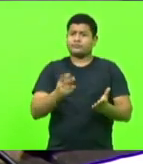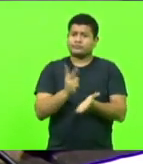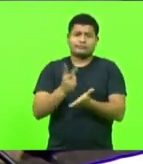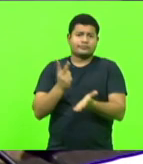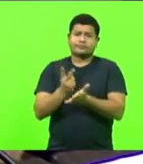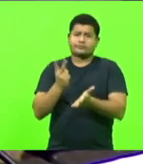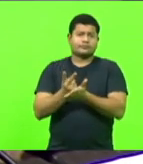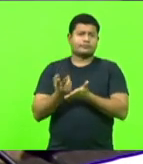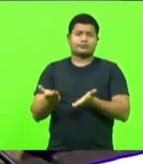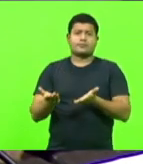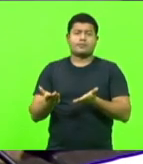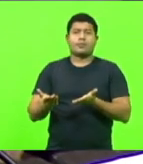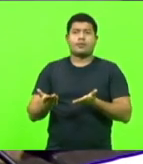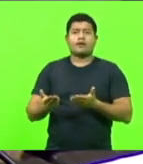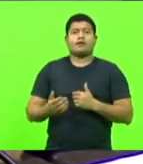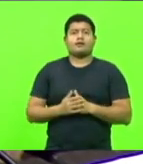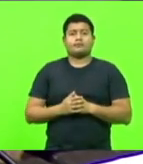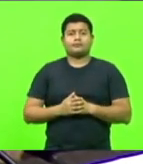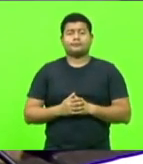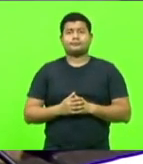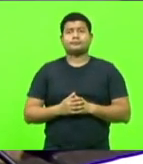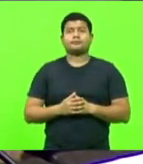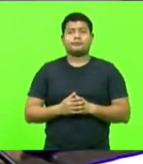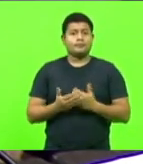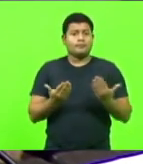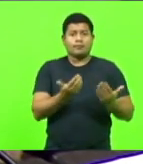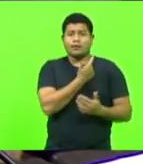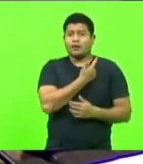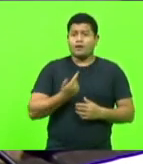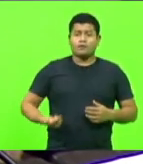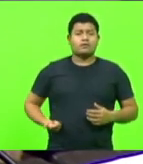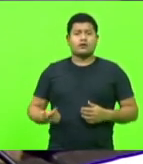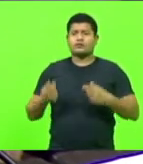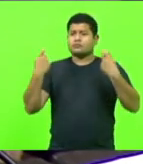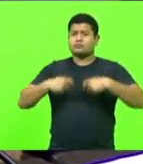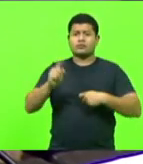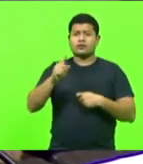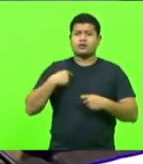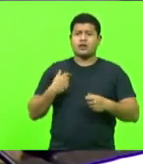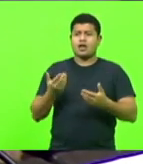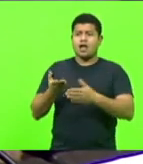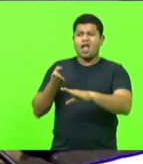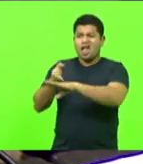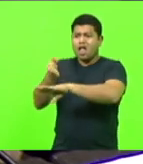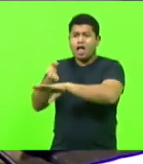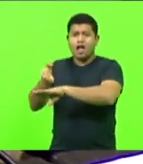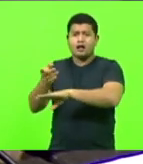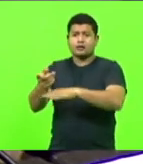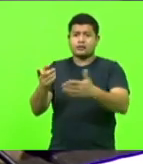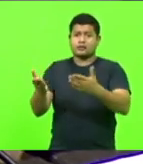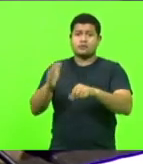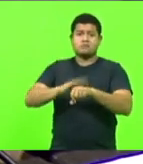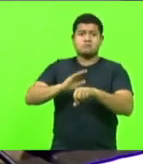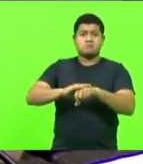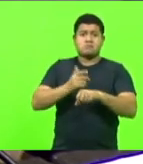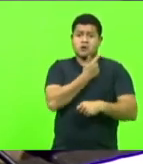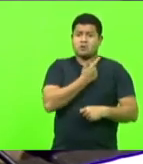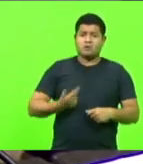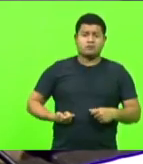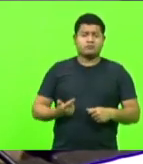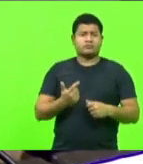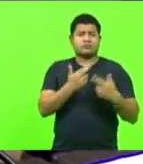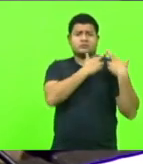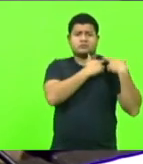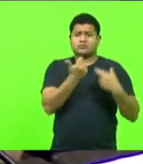privada não possa fazer melhor. O Estado não deve se envolver naquelas funções que não são essenciais ao Estado. sendo